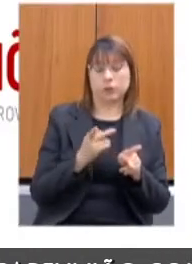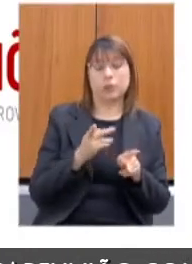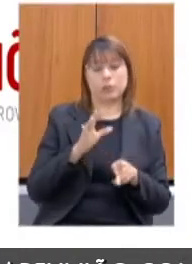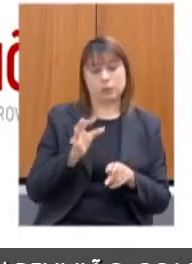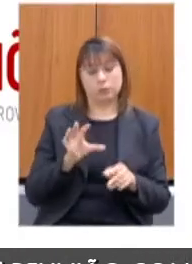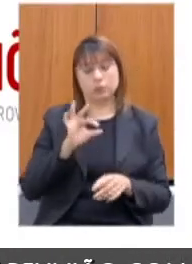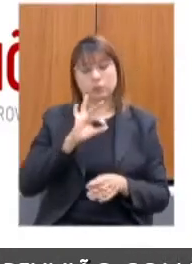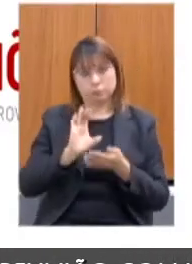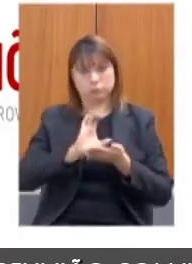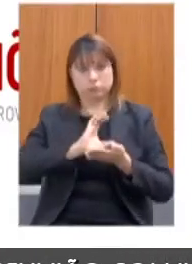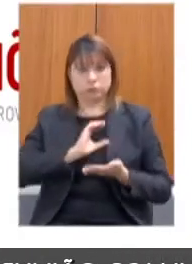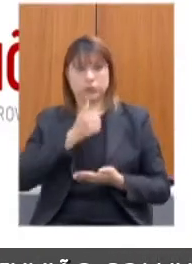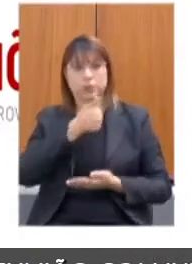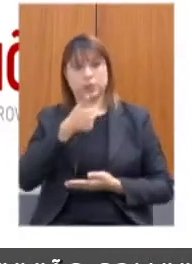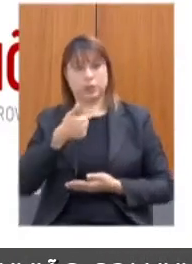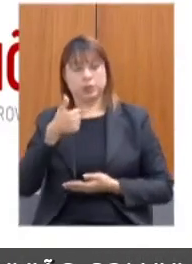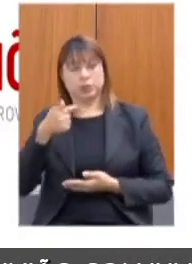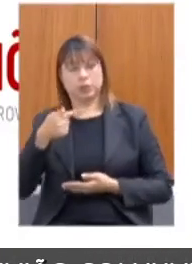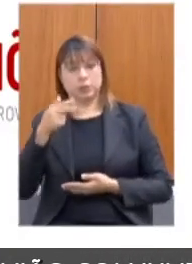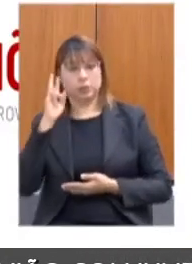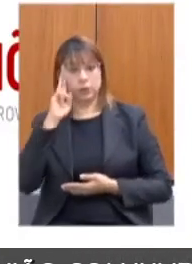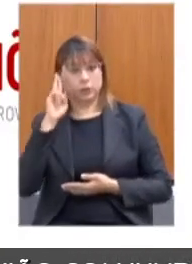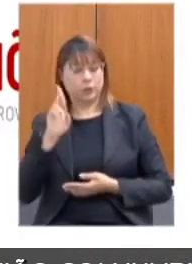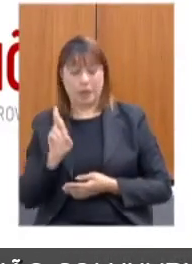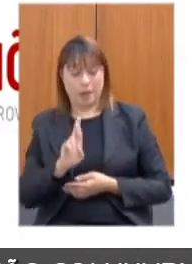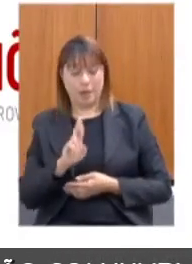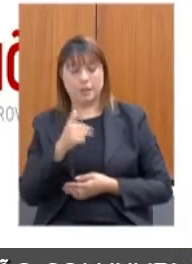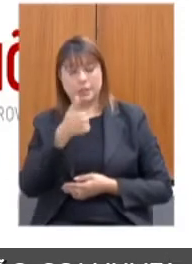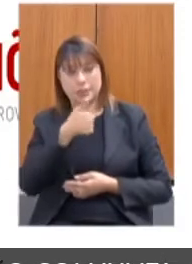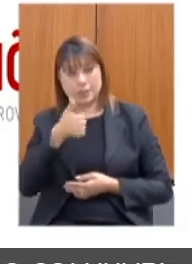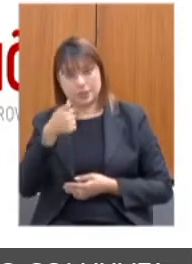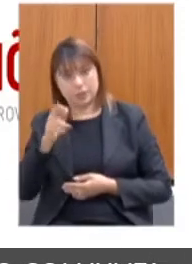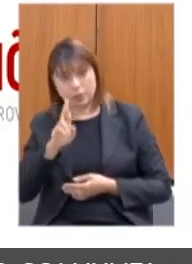117,00 por mês por família.